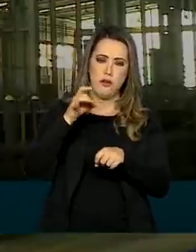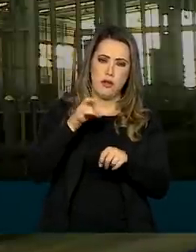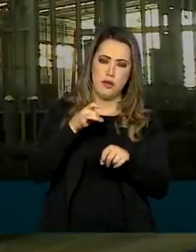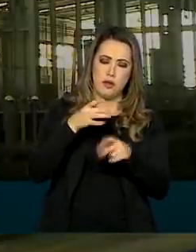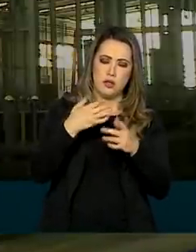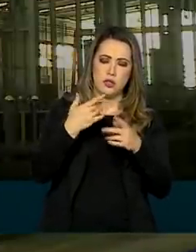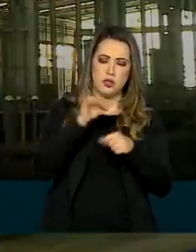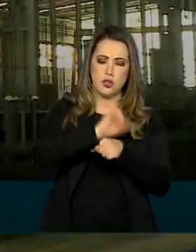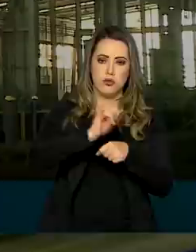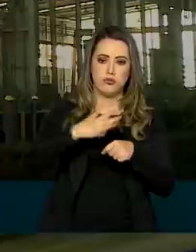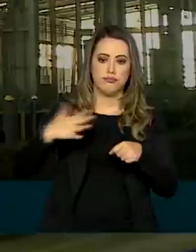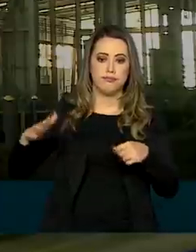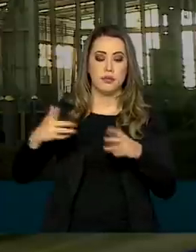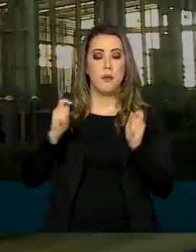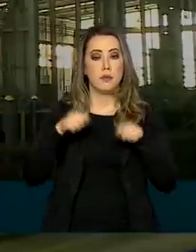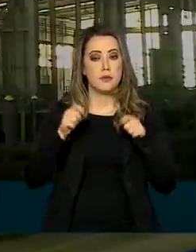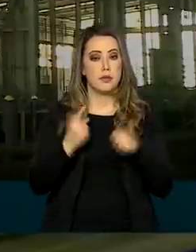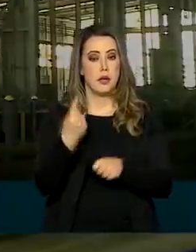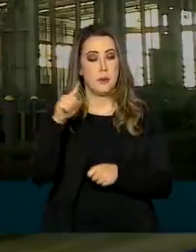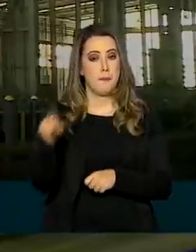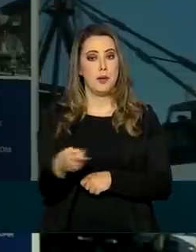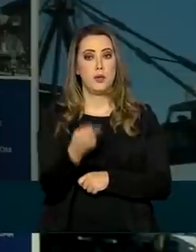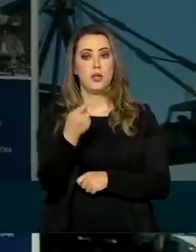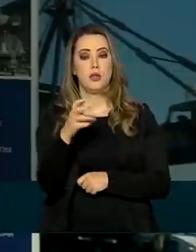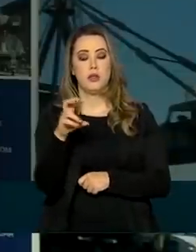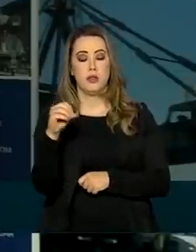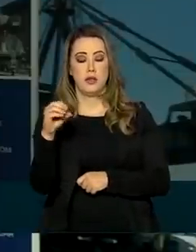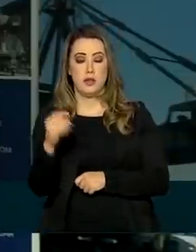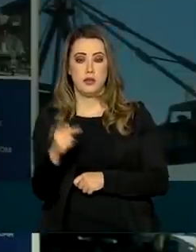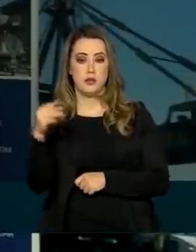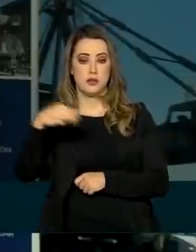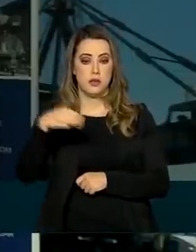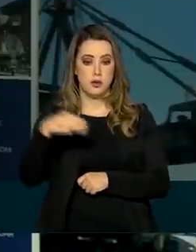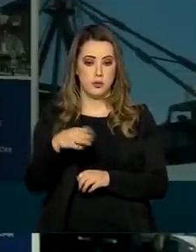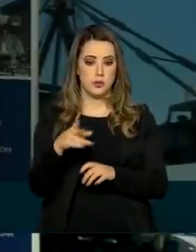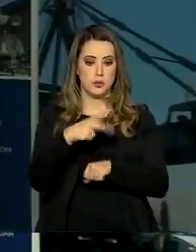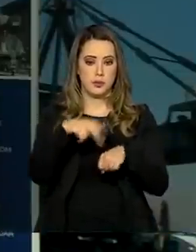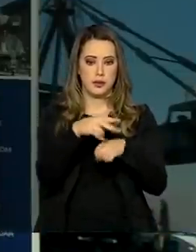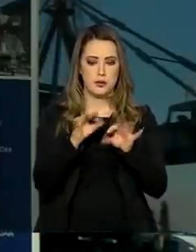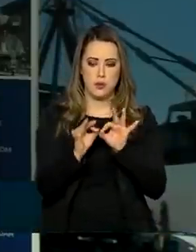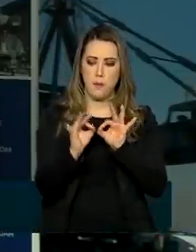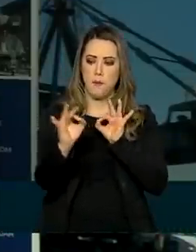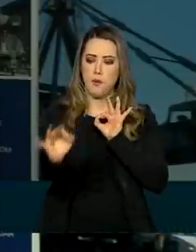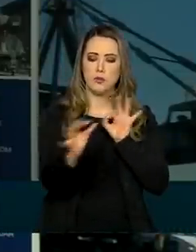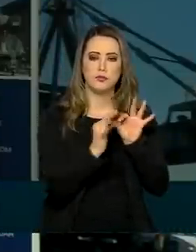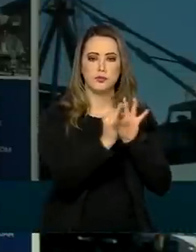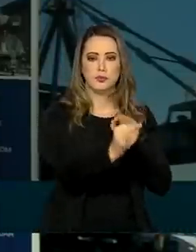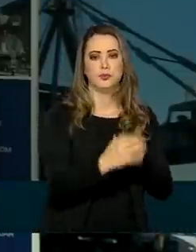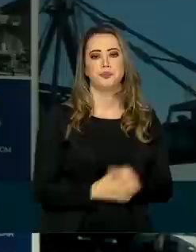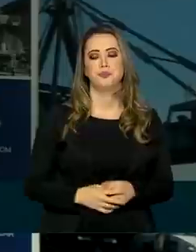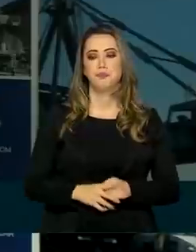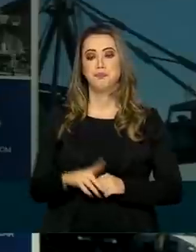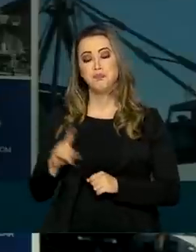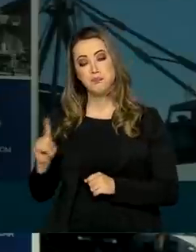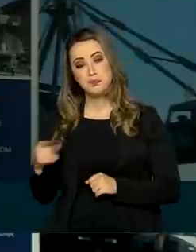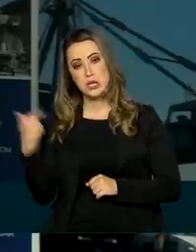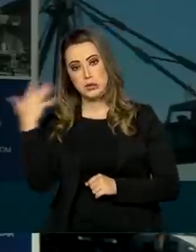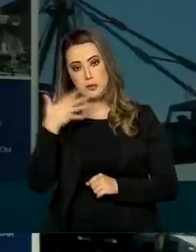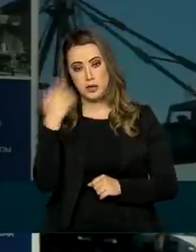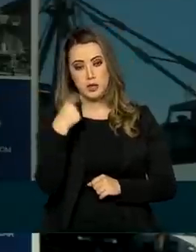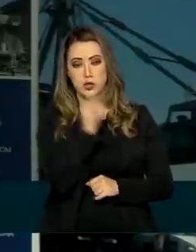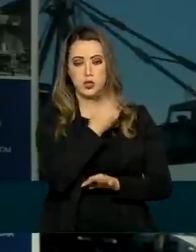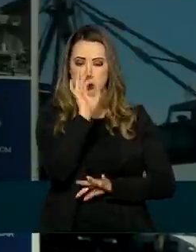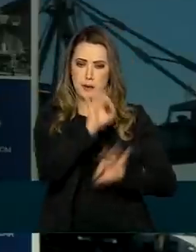de 1.500 quilômetros de linhas de transmissão no país. Estamos contribuindo nas duas pontas, ou seja, a gente contribui tanto na produção das torres